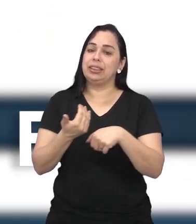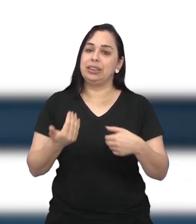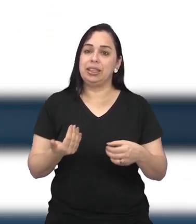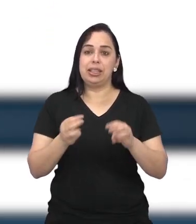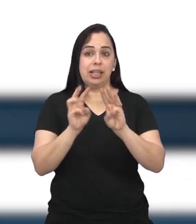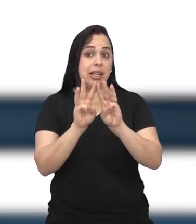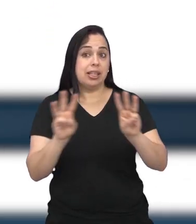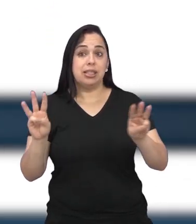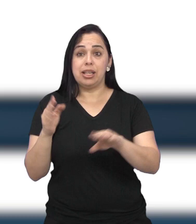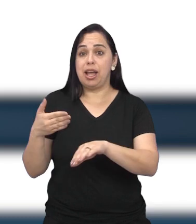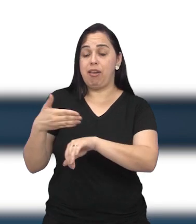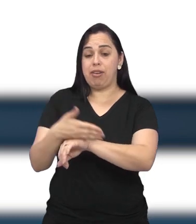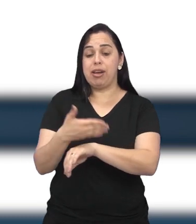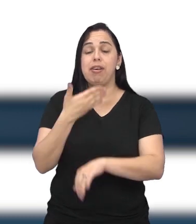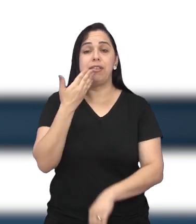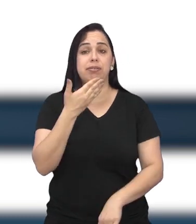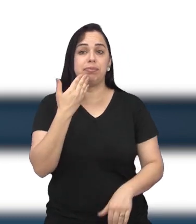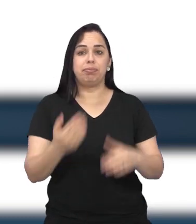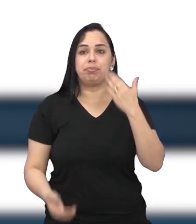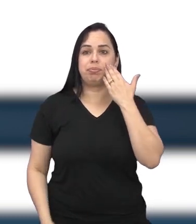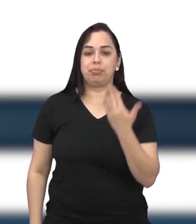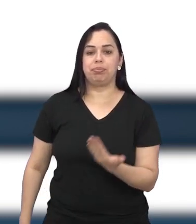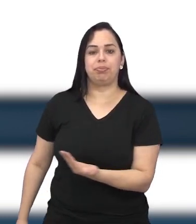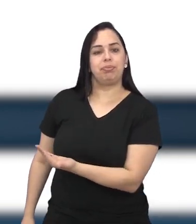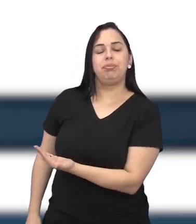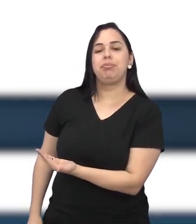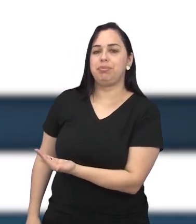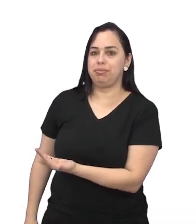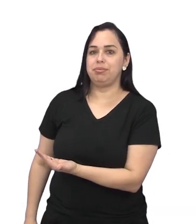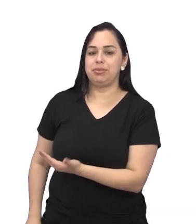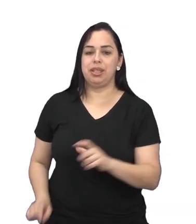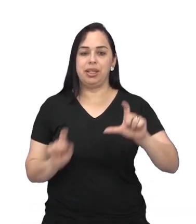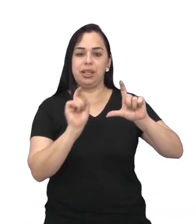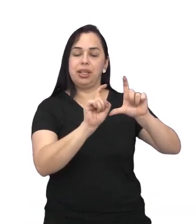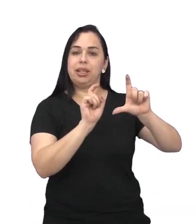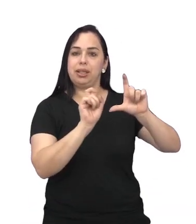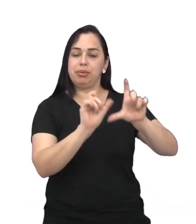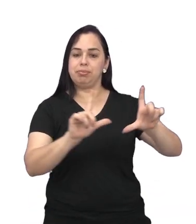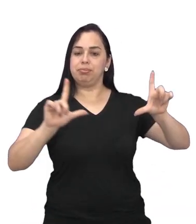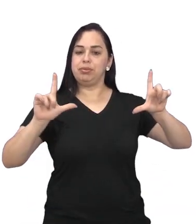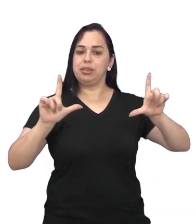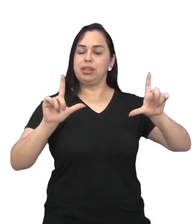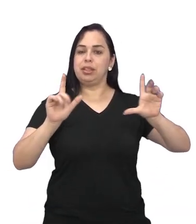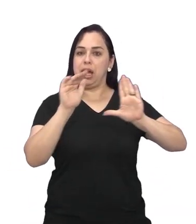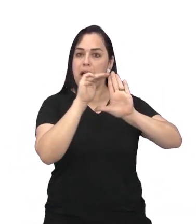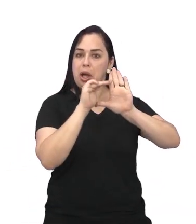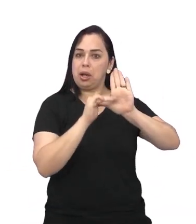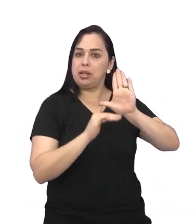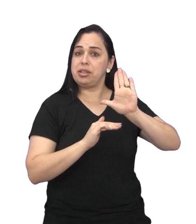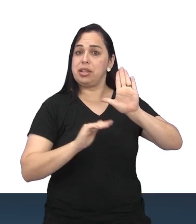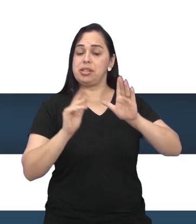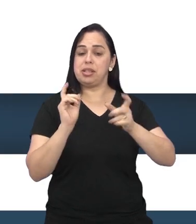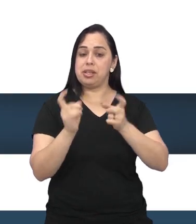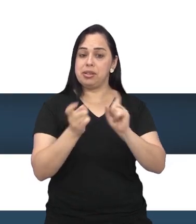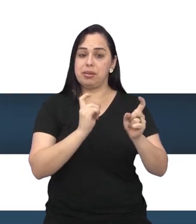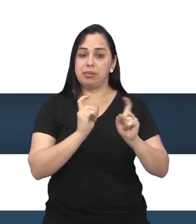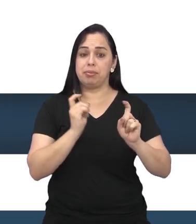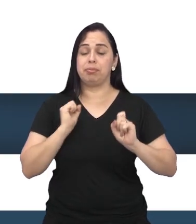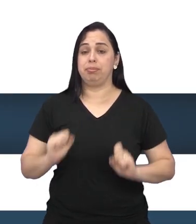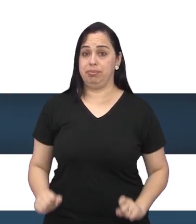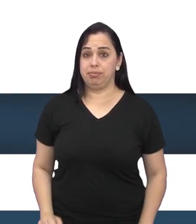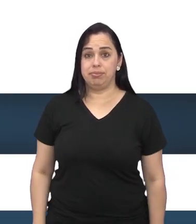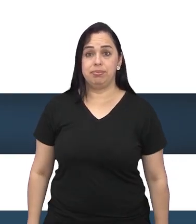Acessar a pauta é fácil. Basta entrar no site da Câmara e clicar no ícone Pauta das Sessões, em destaque na página